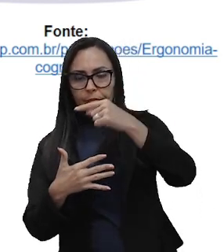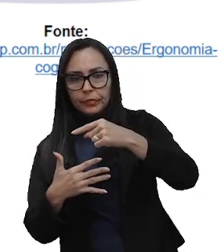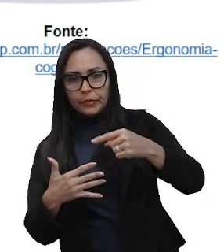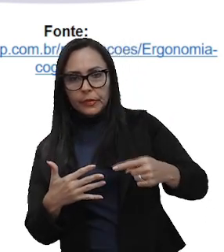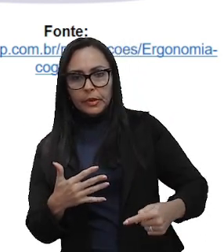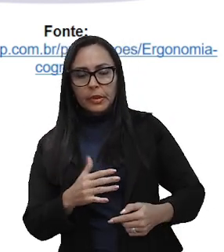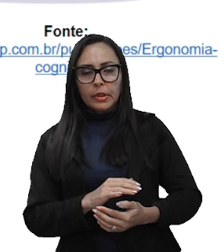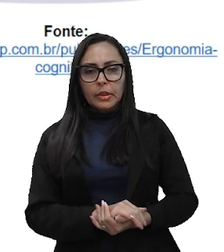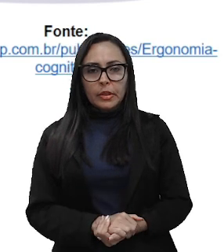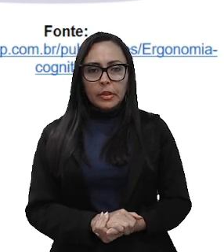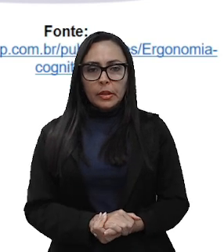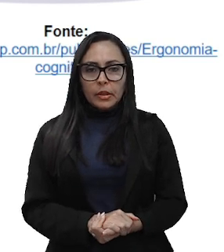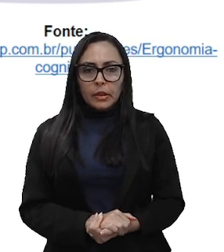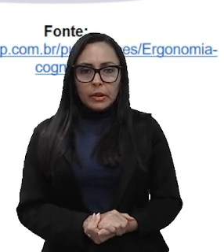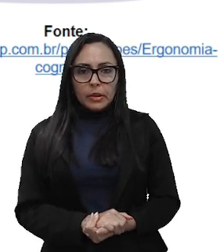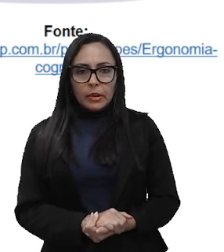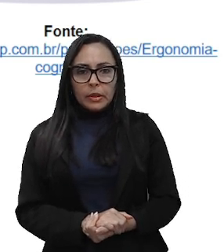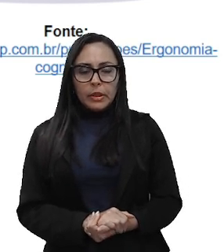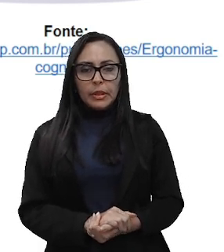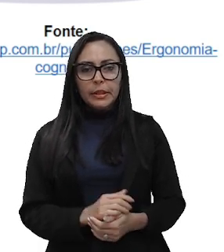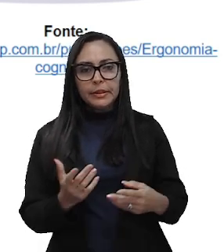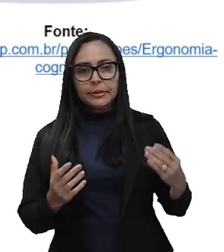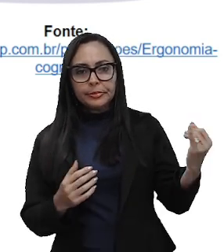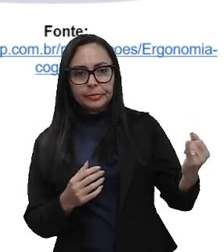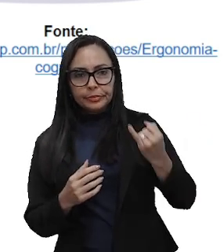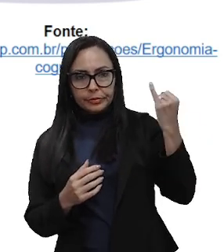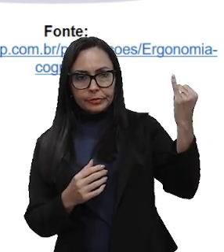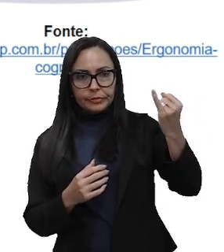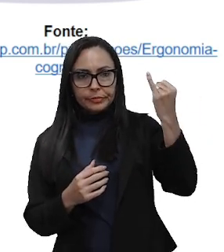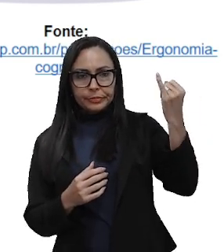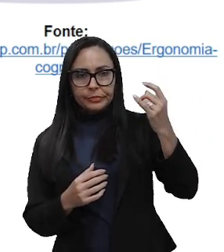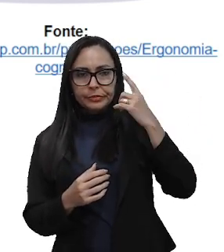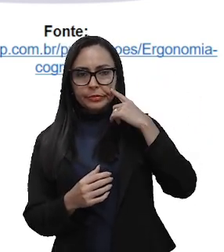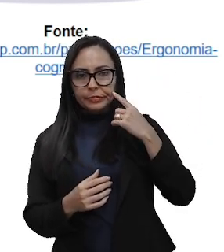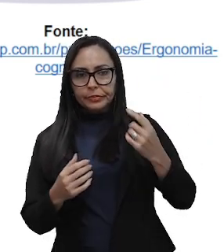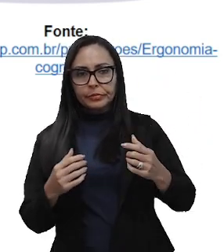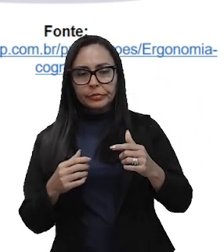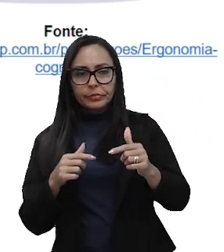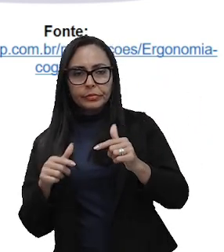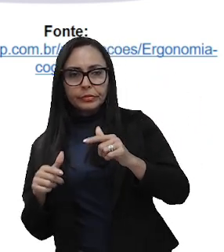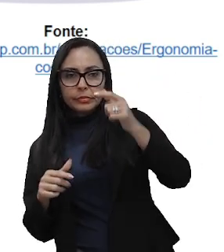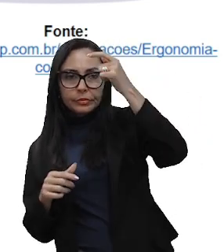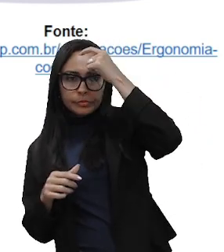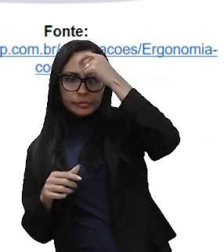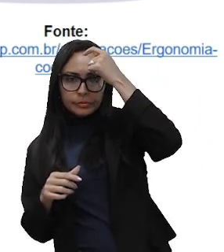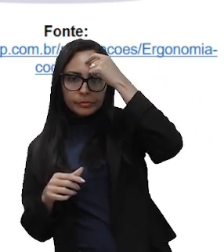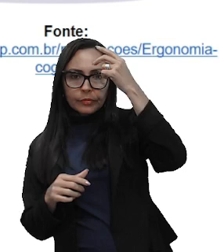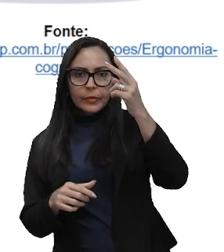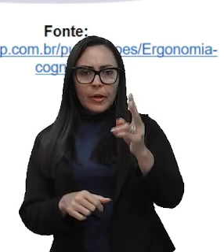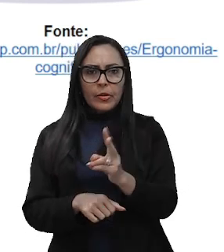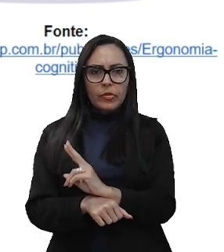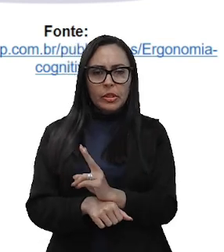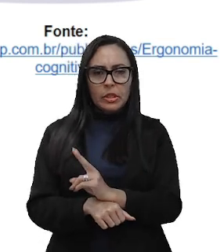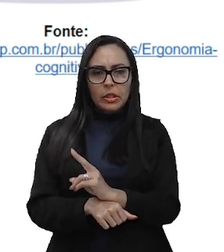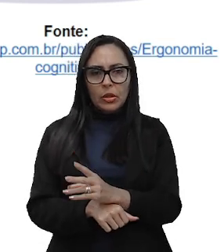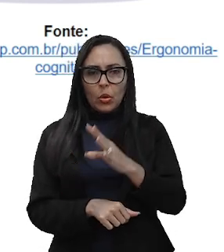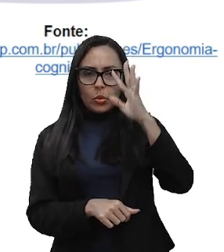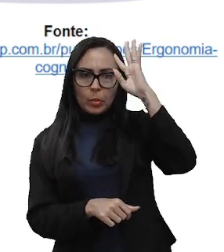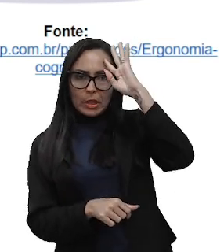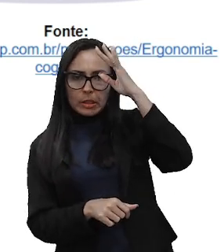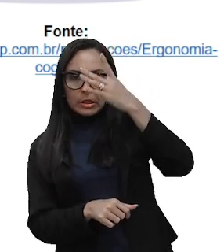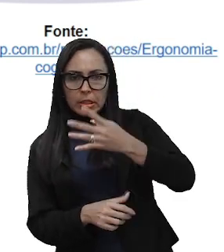sistema. Tópicos relevantes incluem a carga mental de trabalho, vigilância, tomada de